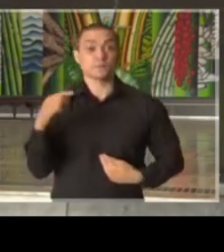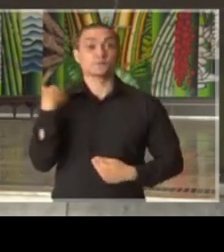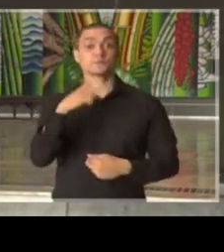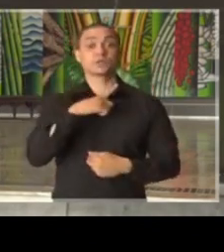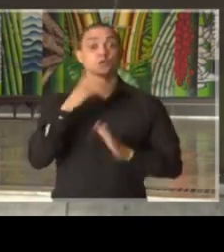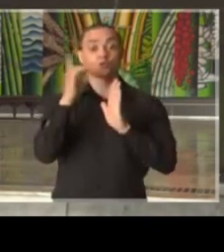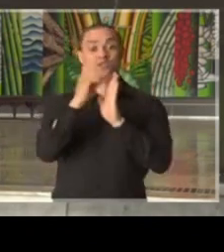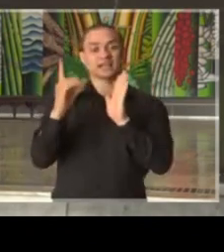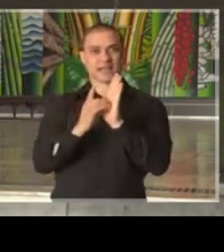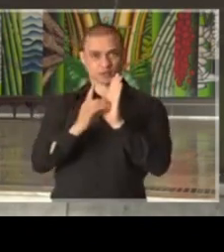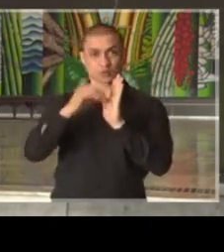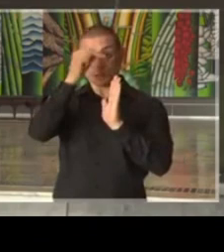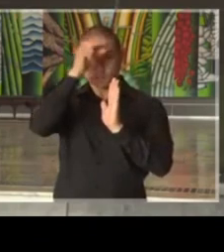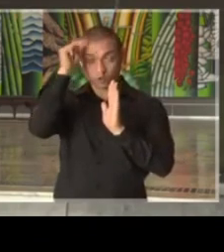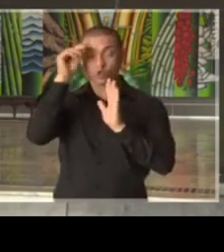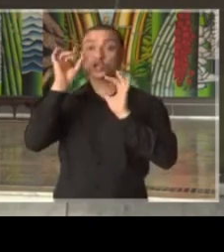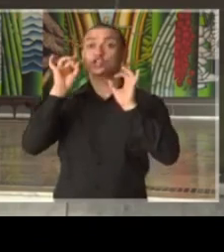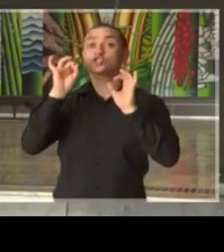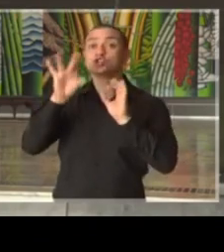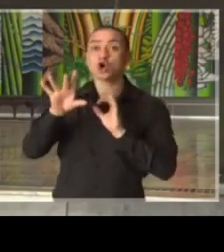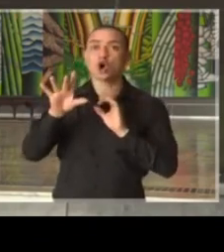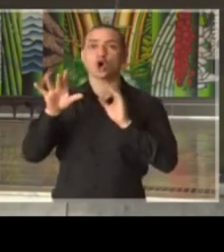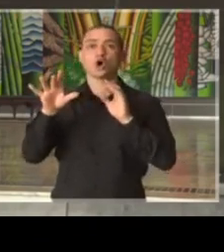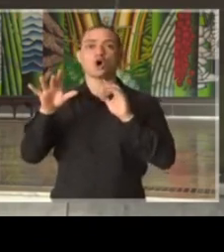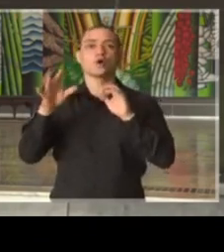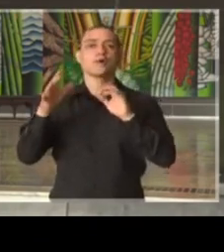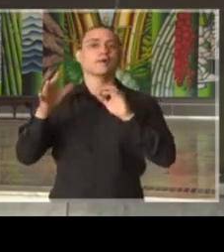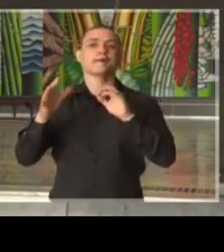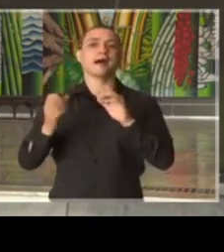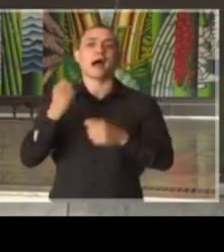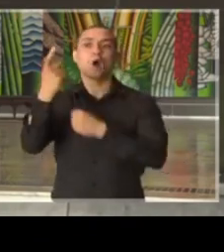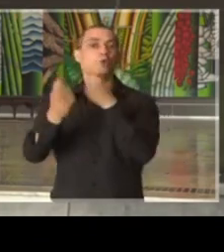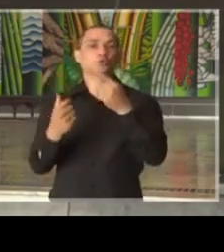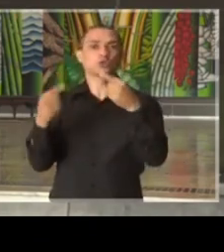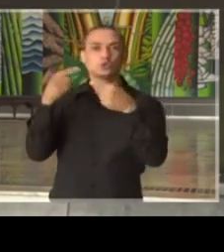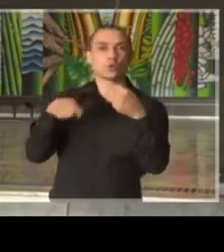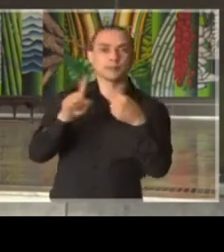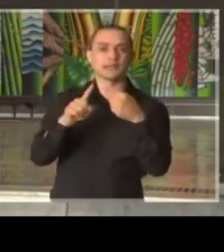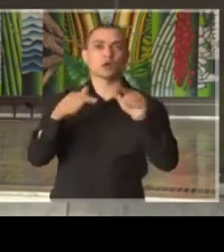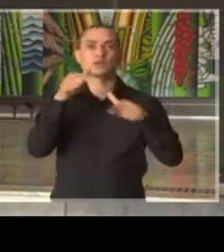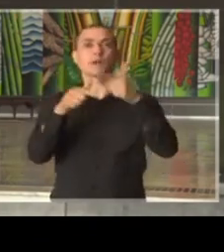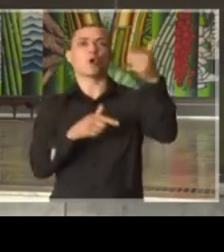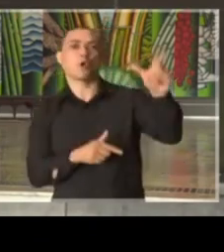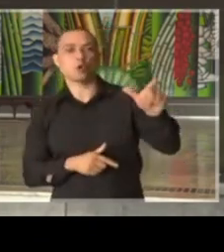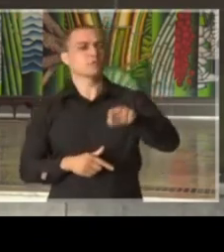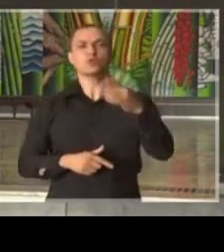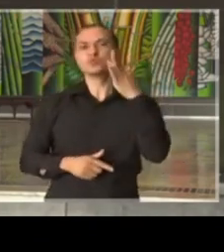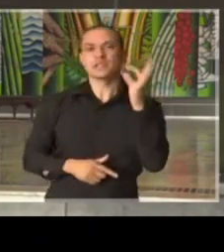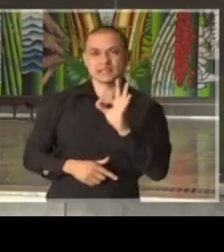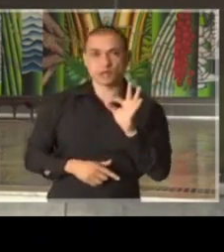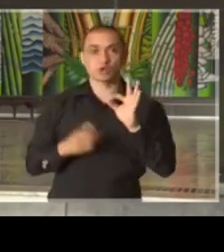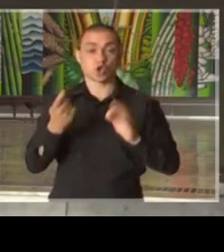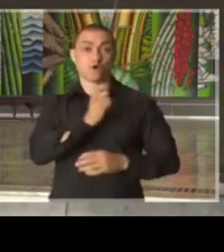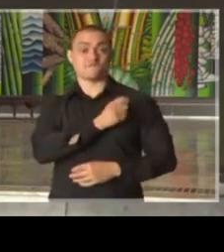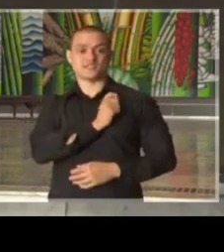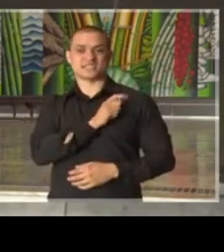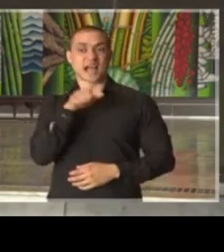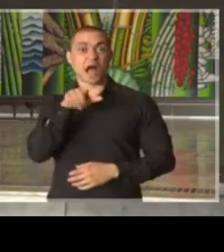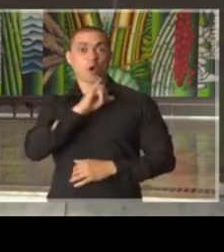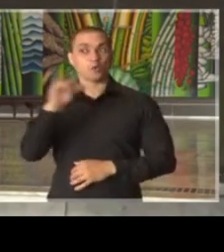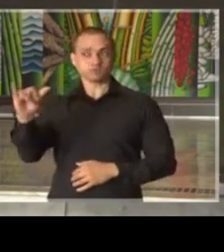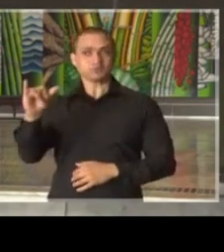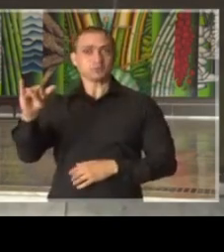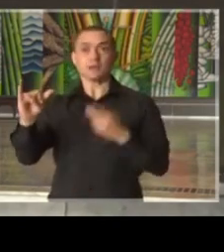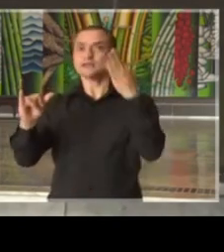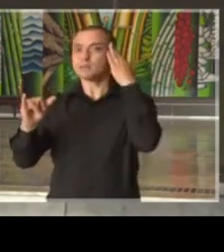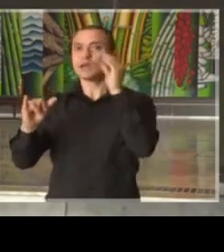decreto municipal muito provavelmente estabelecendo casos omissos ou dificuldade de interpretação para todos os fiscais, orientando os fiscais